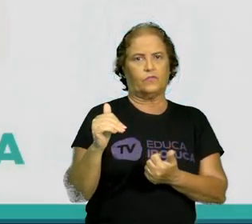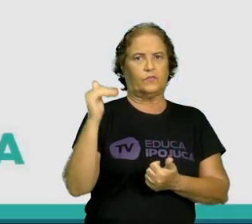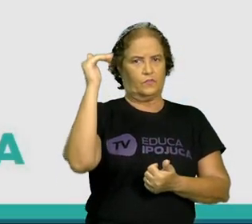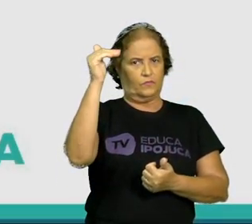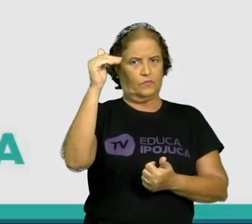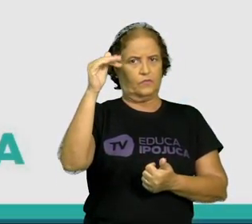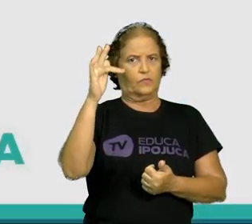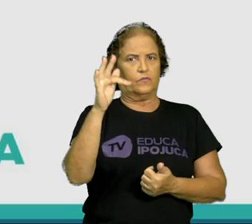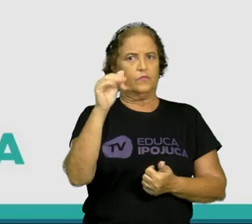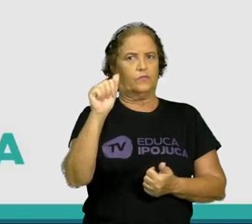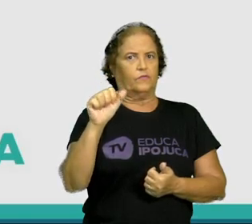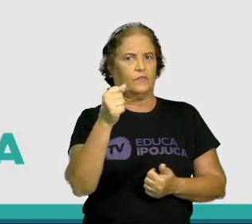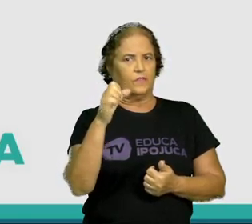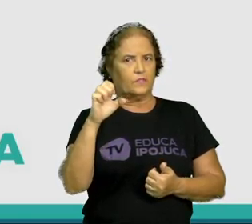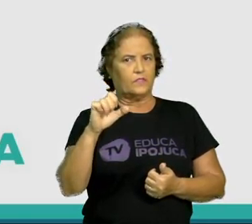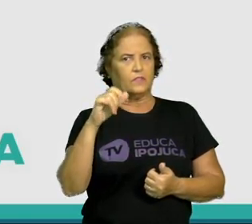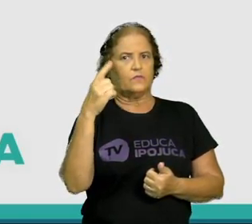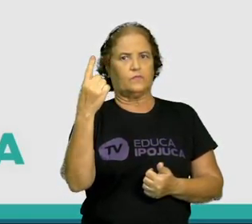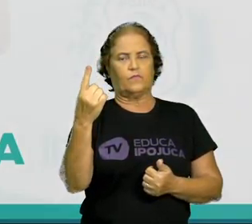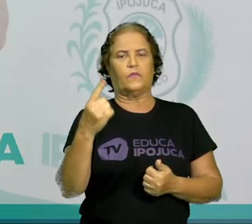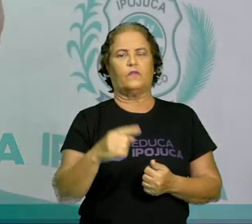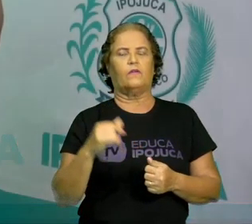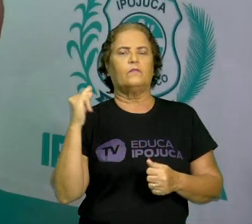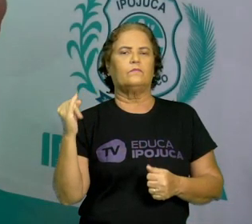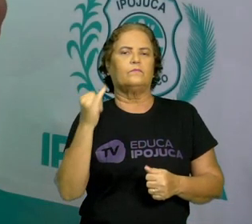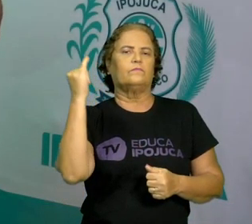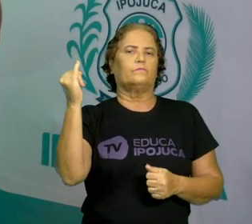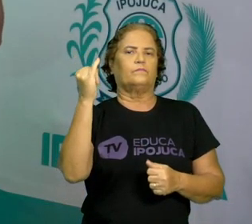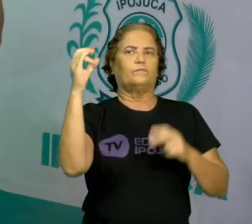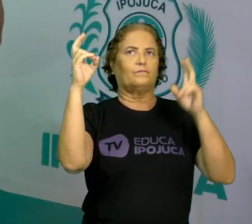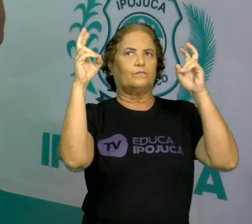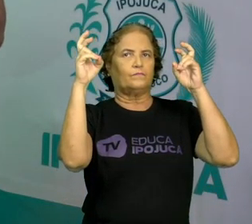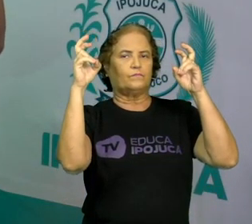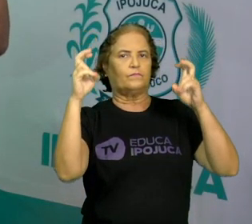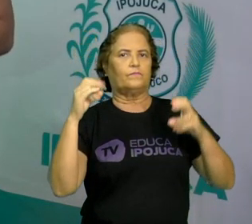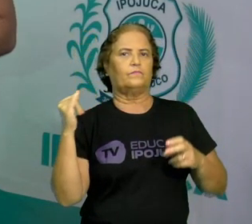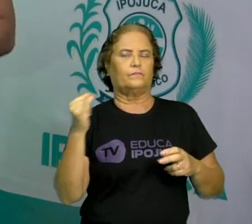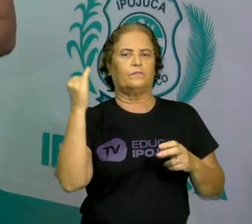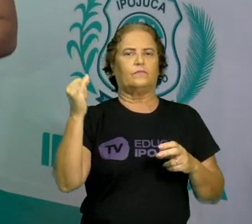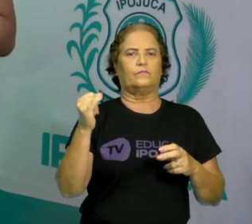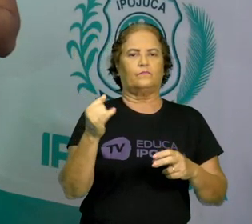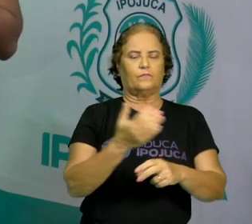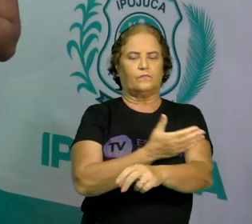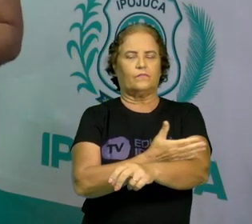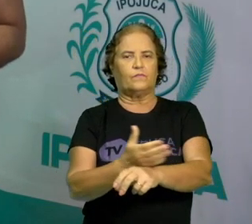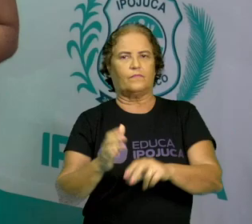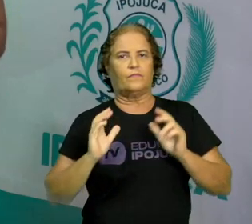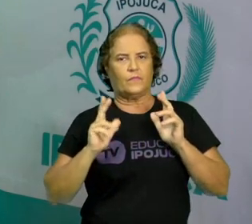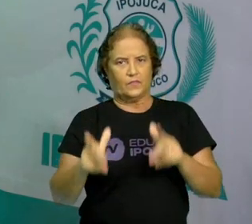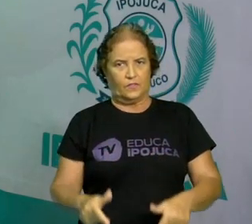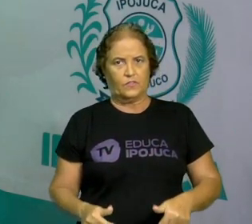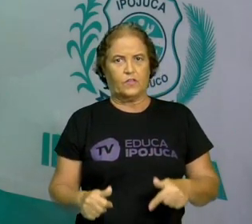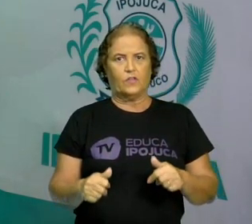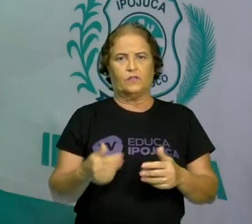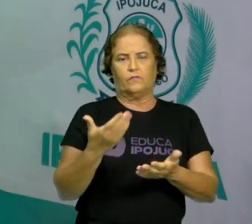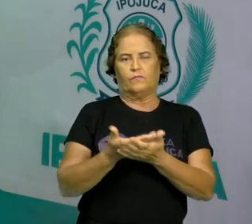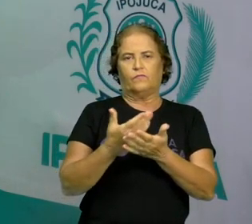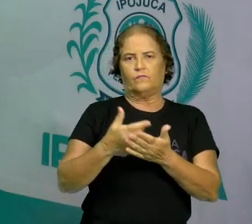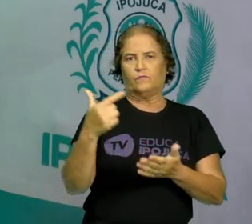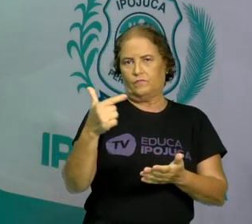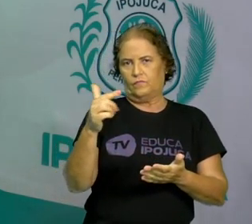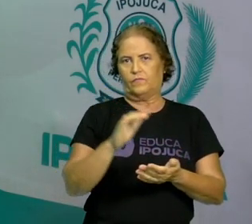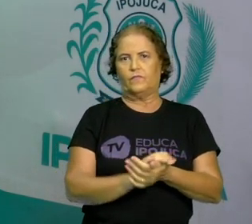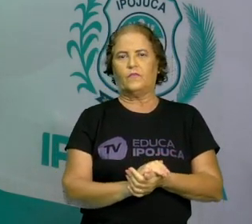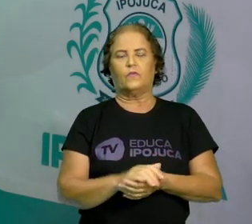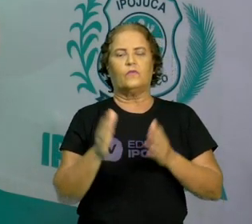A Importância dos Hábitos de Higiene. Essa é a aula 2 de Ciências. Eu, o professor Cineval Santana,